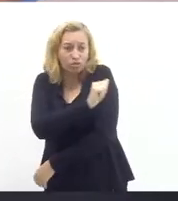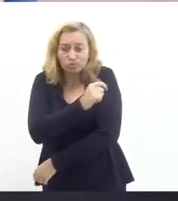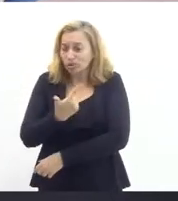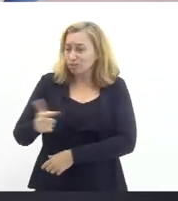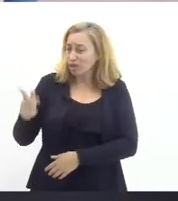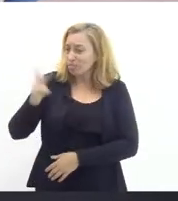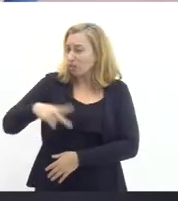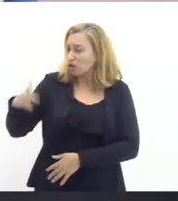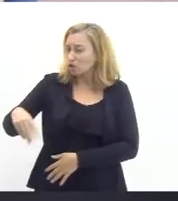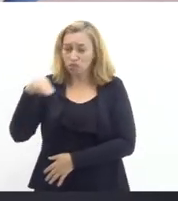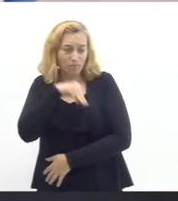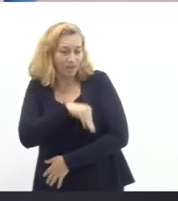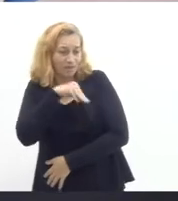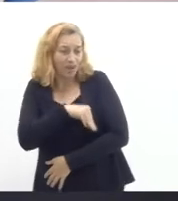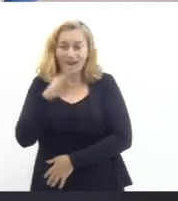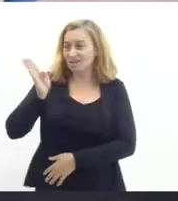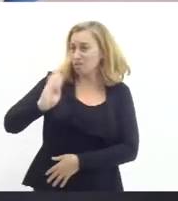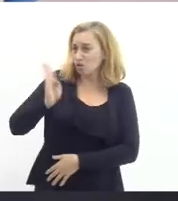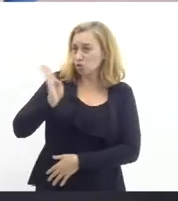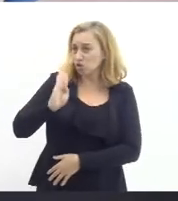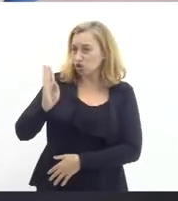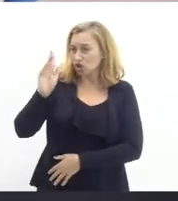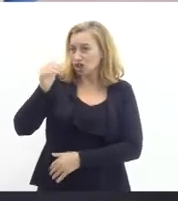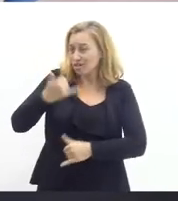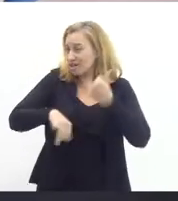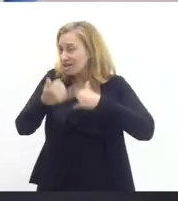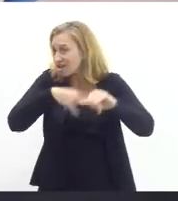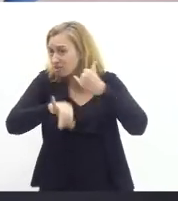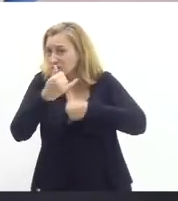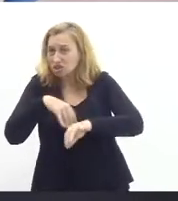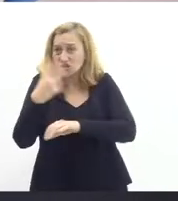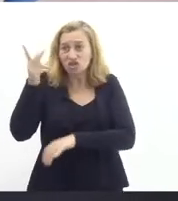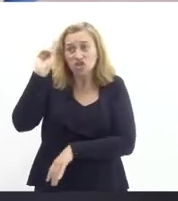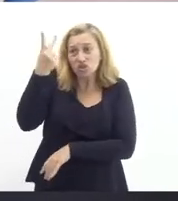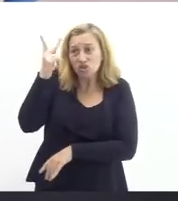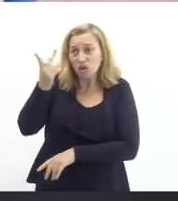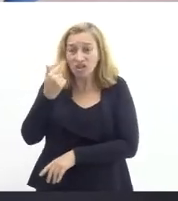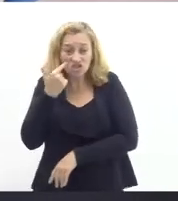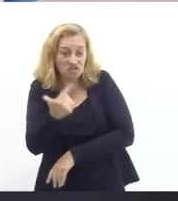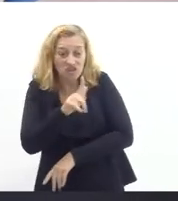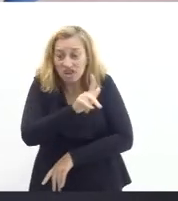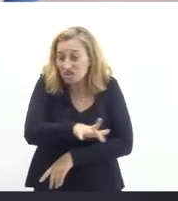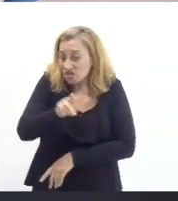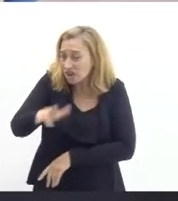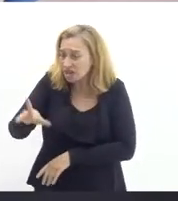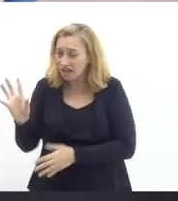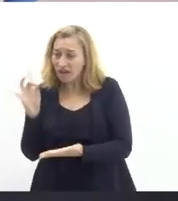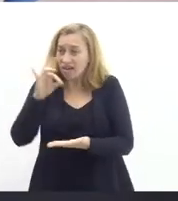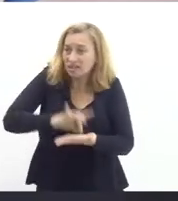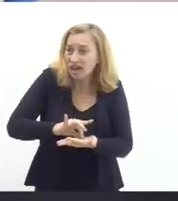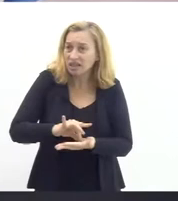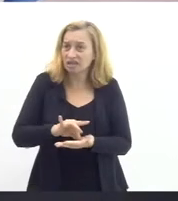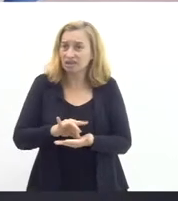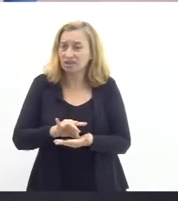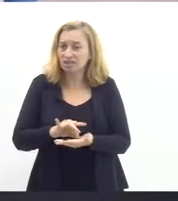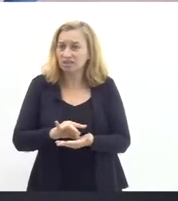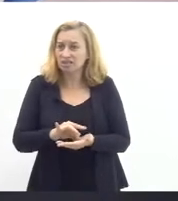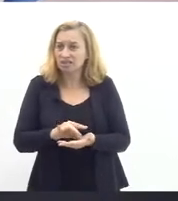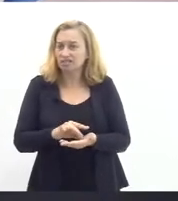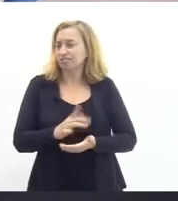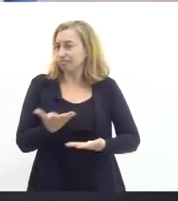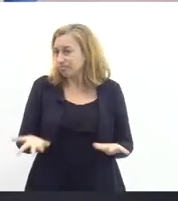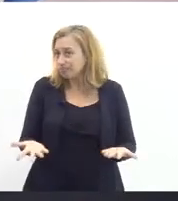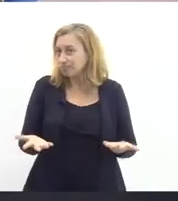ou de química, ou de biologia, ou de história, como a gente tem encontrado diferentes realidades em diferentes realidades educacionais.